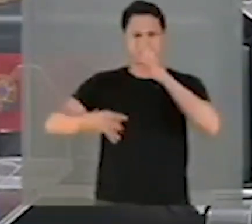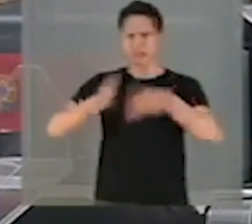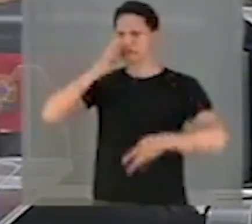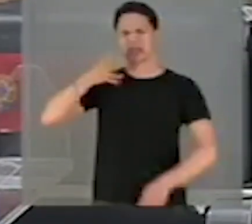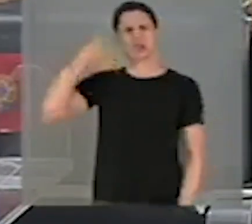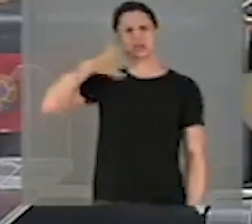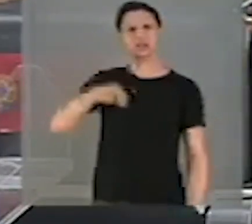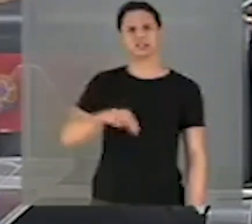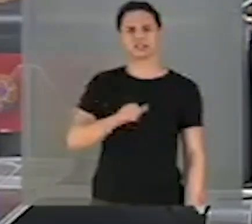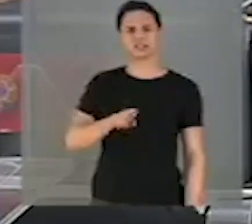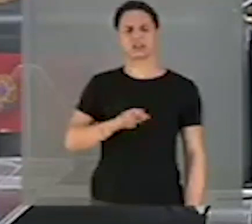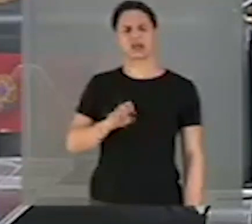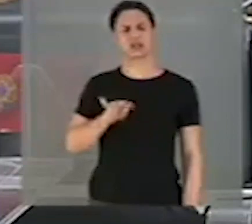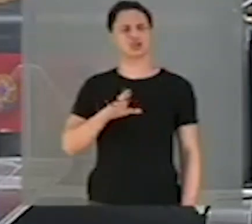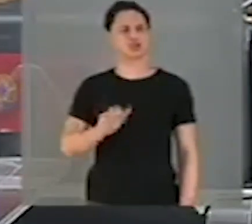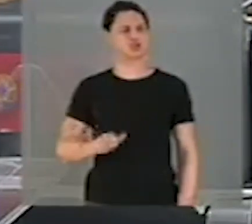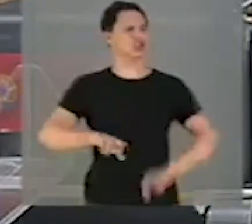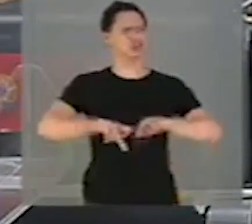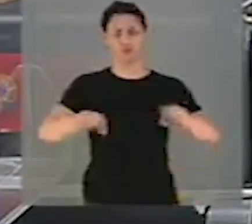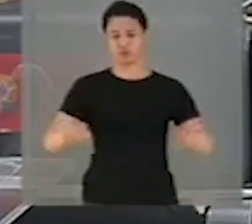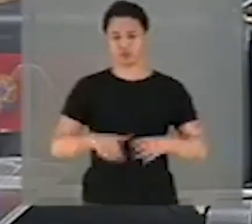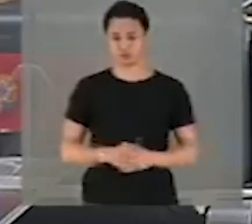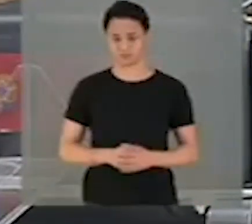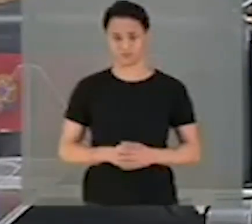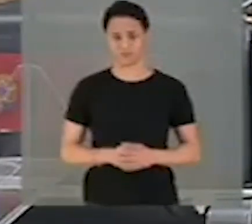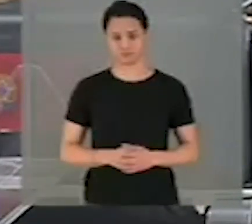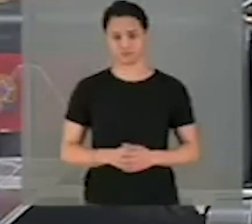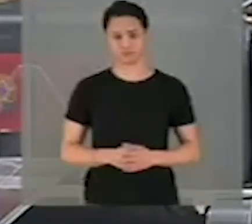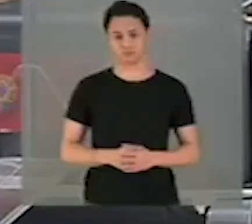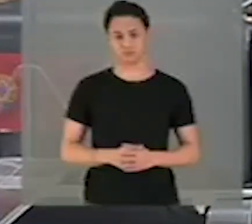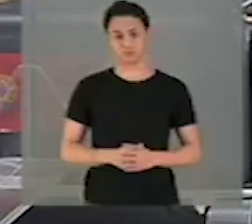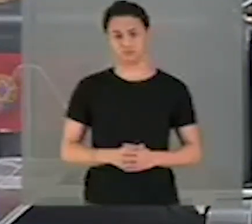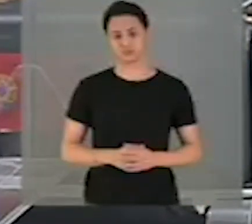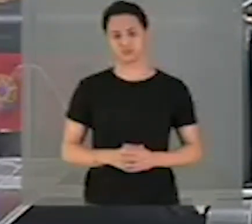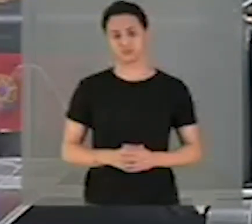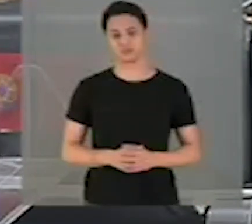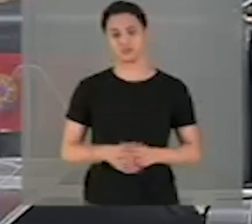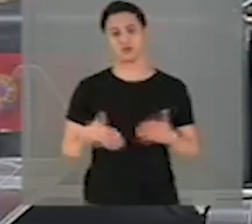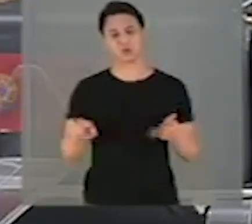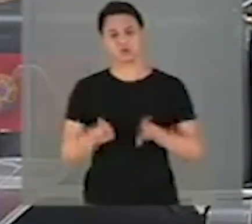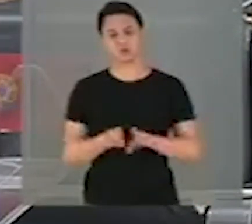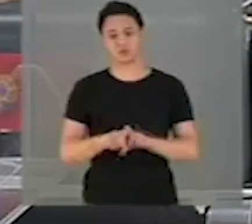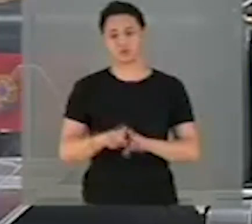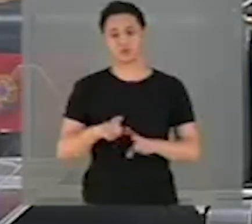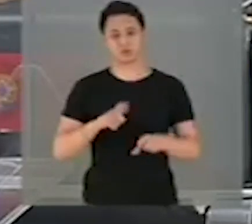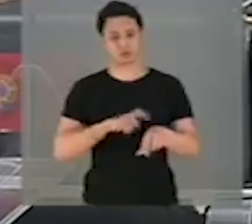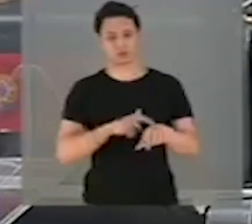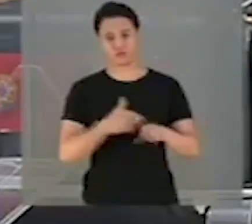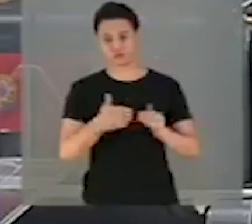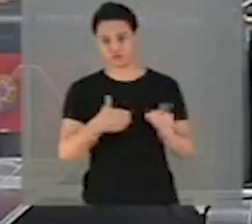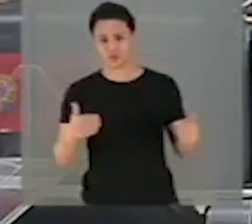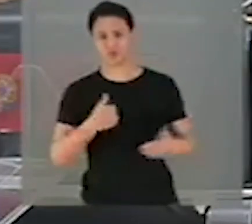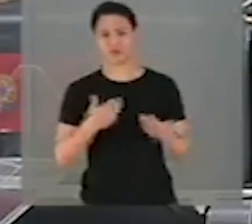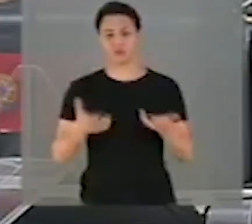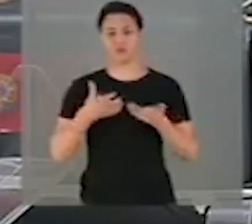outros, inclusive aqui. no mais, senhor presidente, eu quero usar desse tempo que me resta para